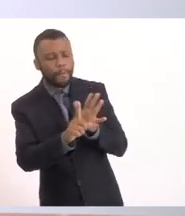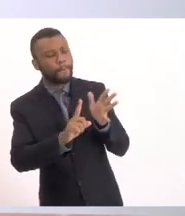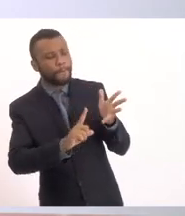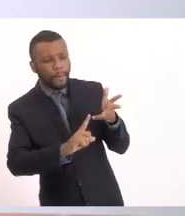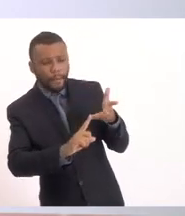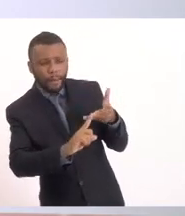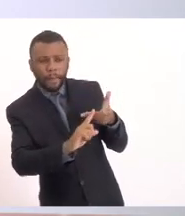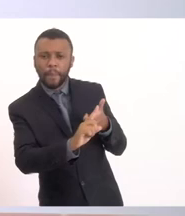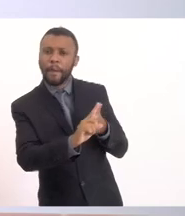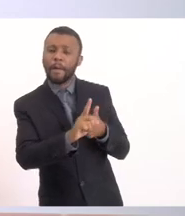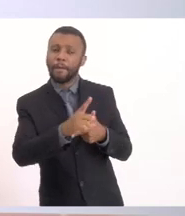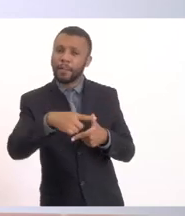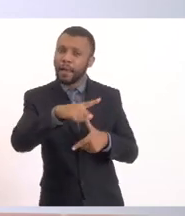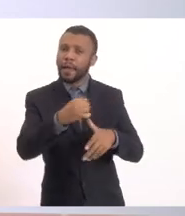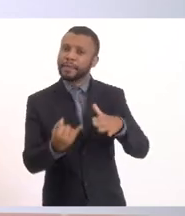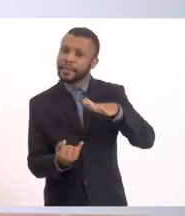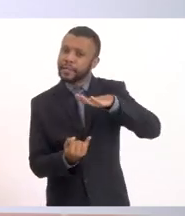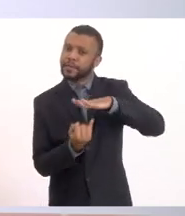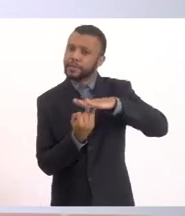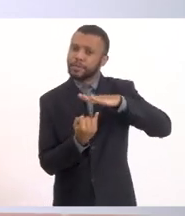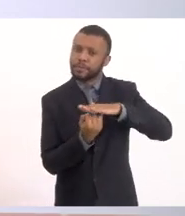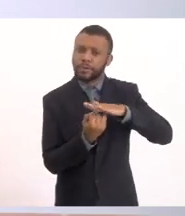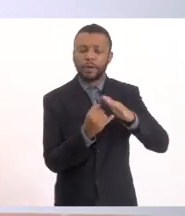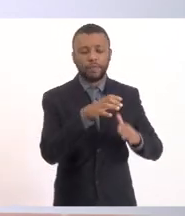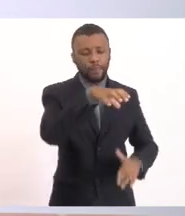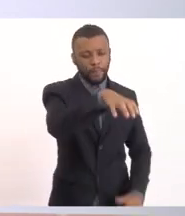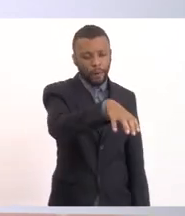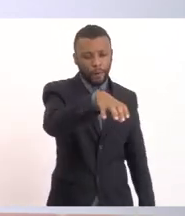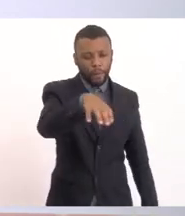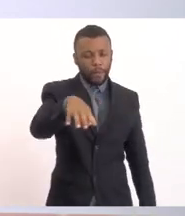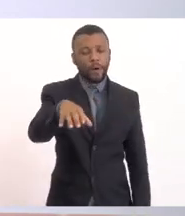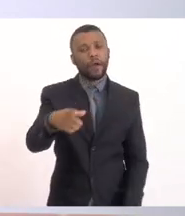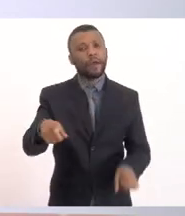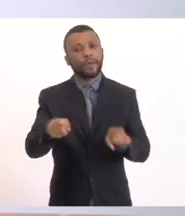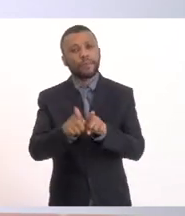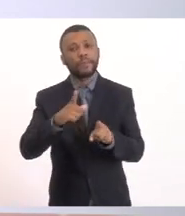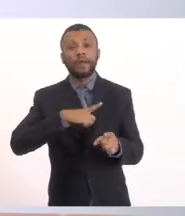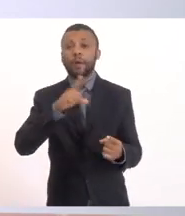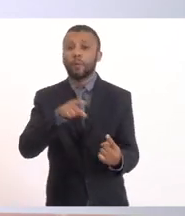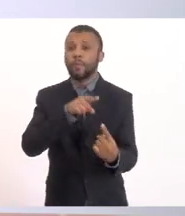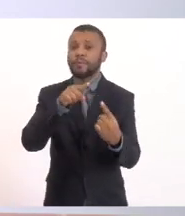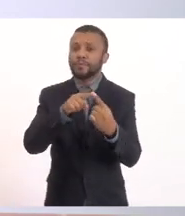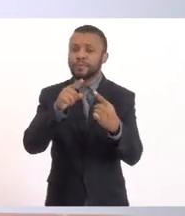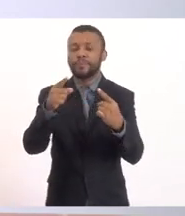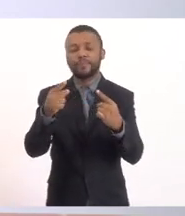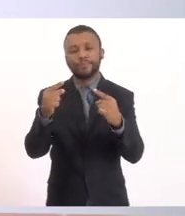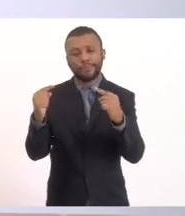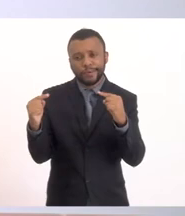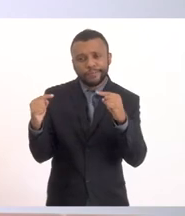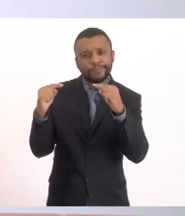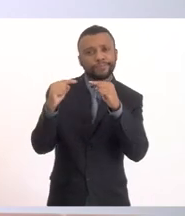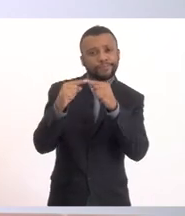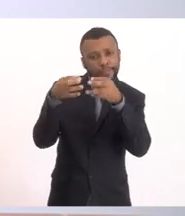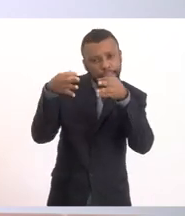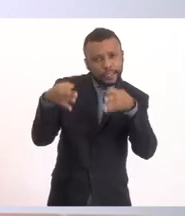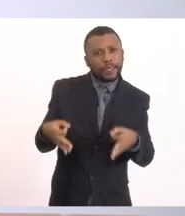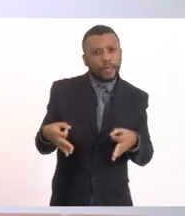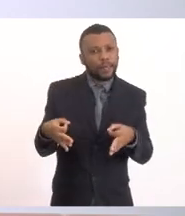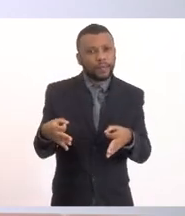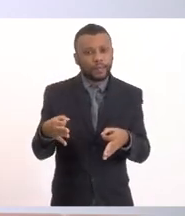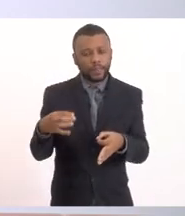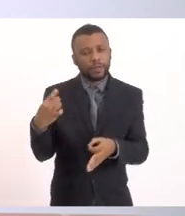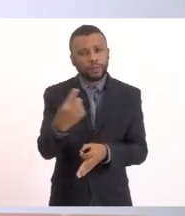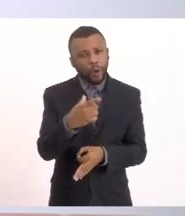sair daqui com uma proposição mais adequada, que a gente consiga, juntos,